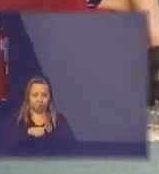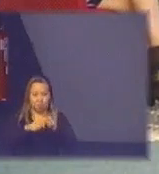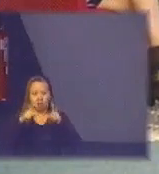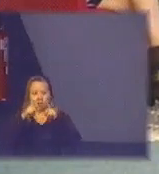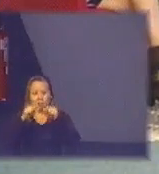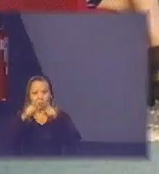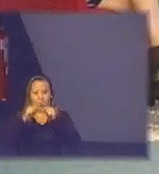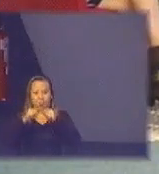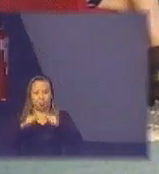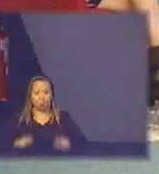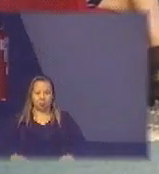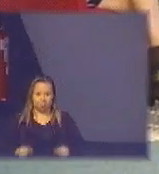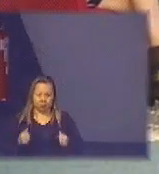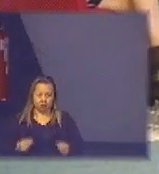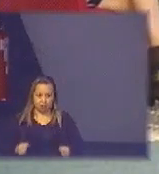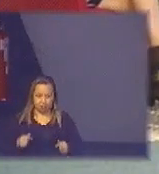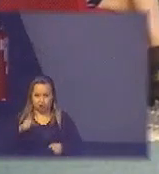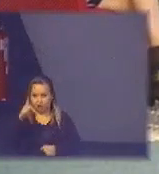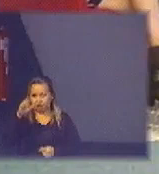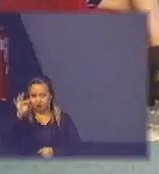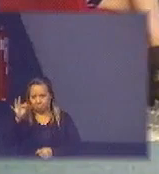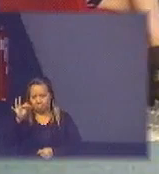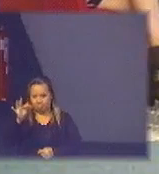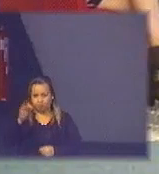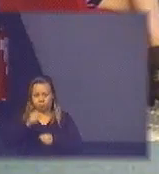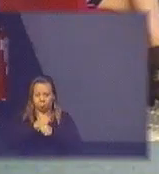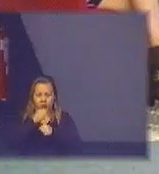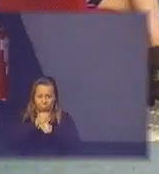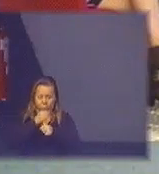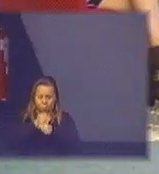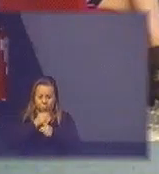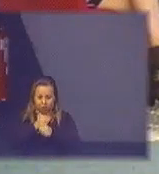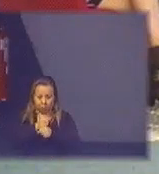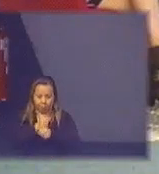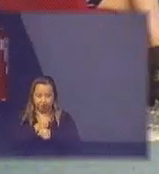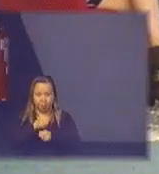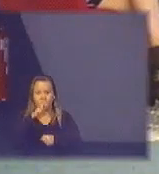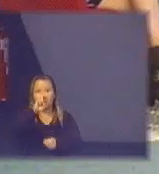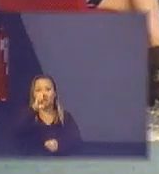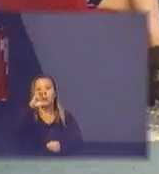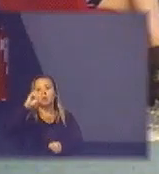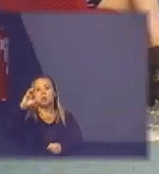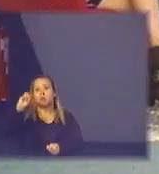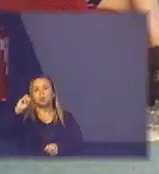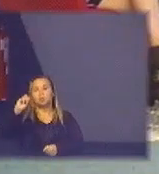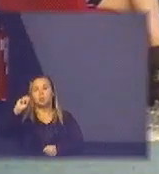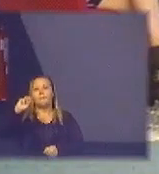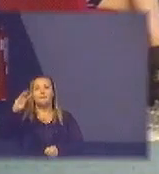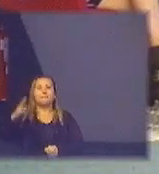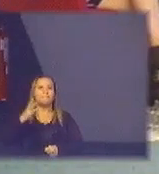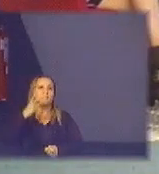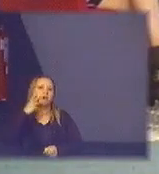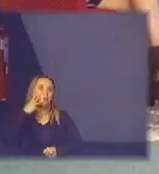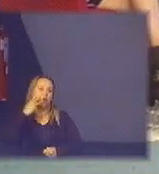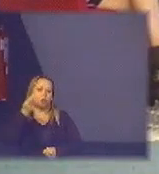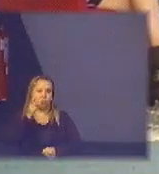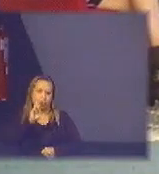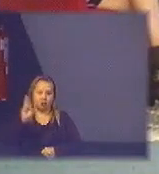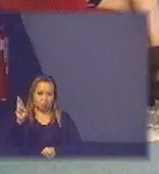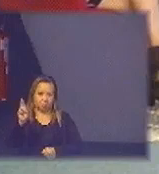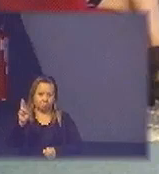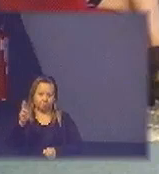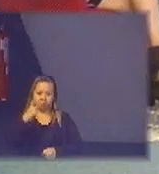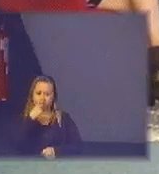por ano Brasília e Distrito Federal gasta por ano eu fui diretor durante 5 anos lá 500 milhões de reais com sistemas de limpeza urbana e manejo de